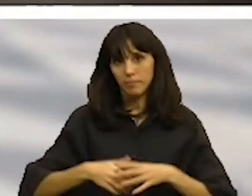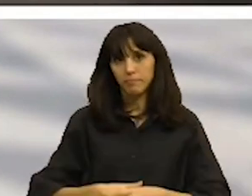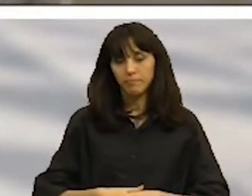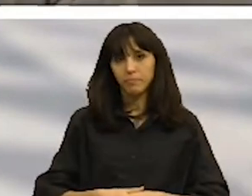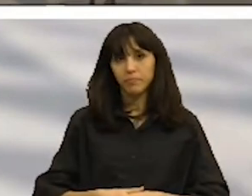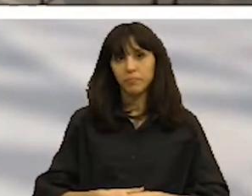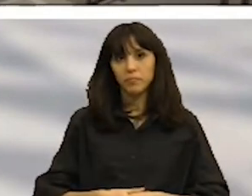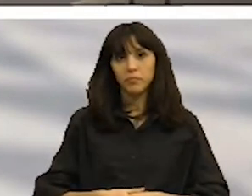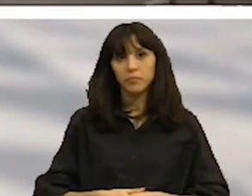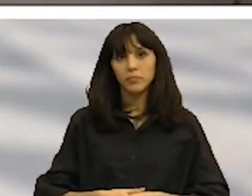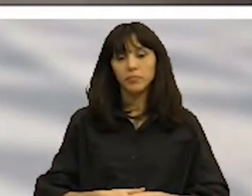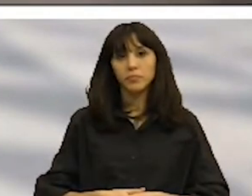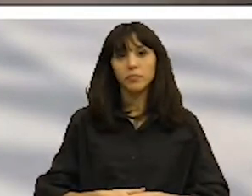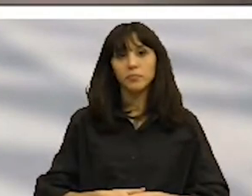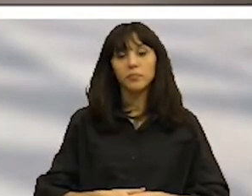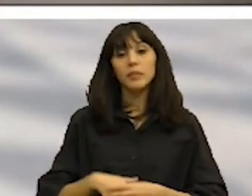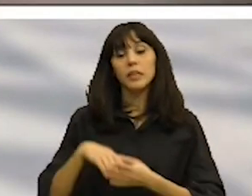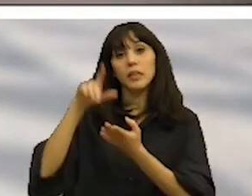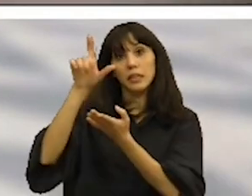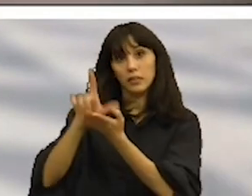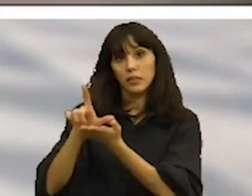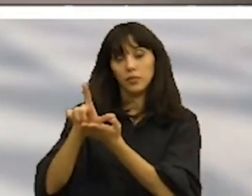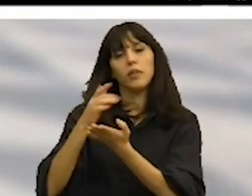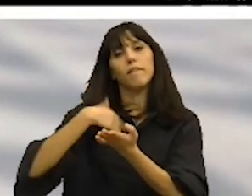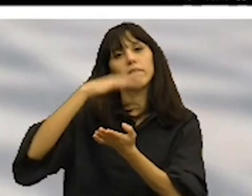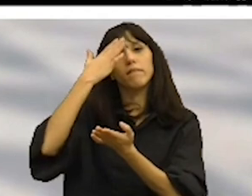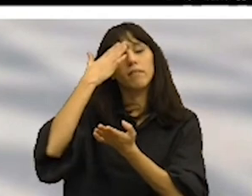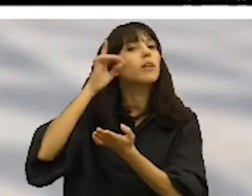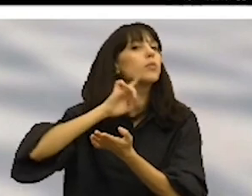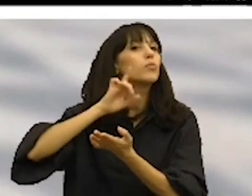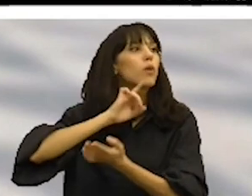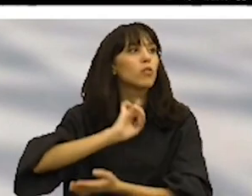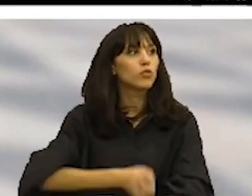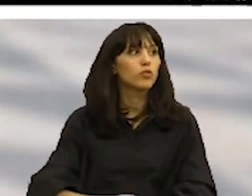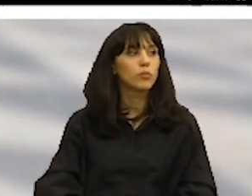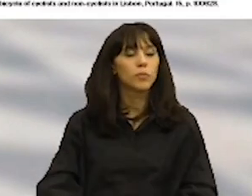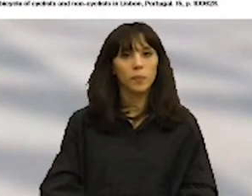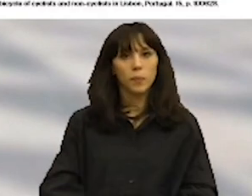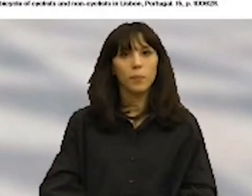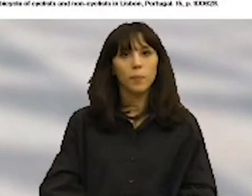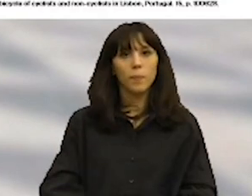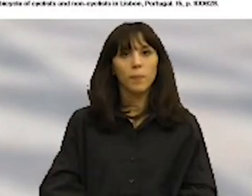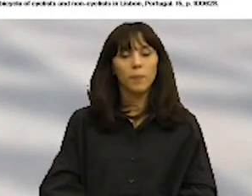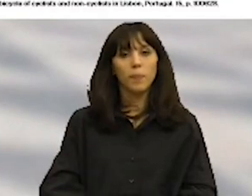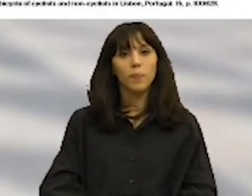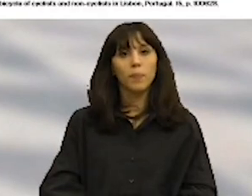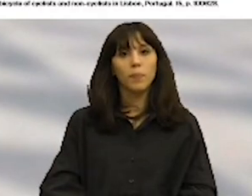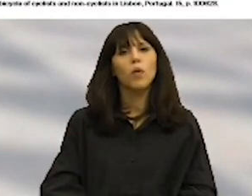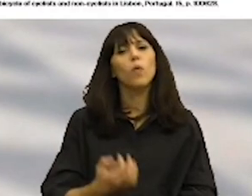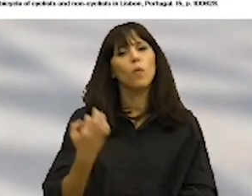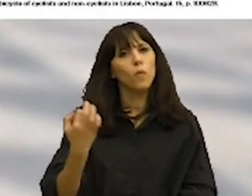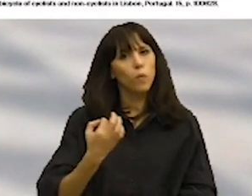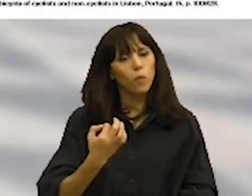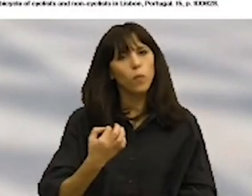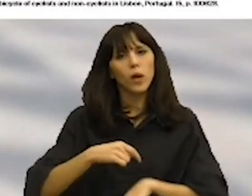O que o LIV considera fundamental é que, para além daquilo que são,